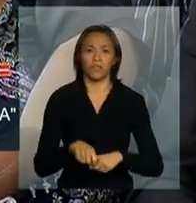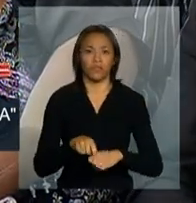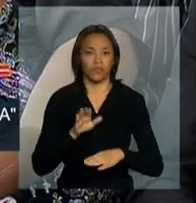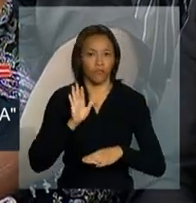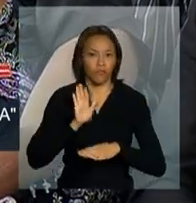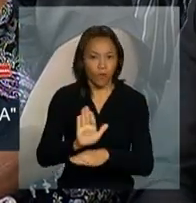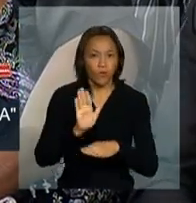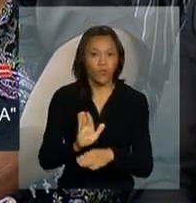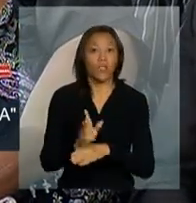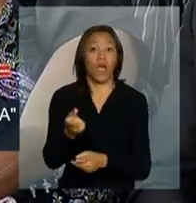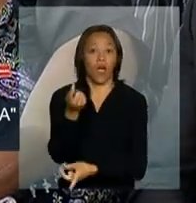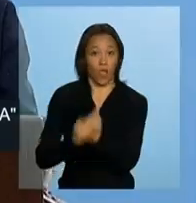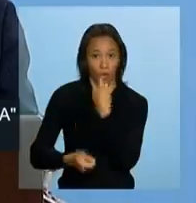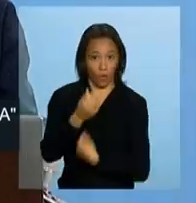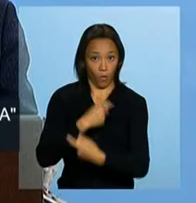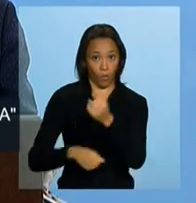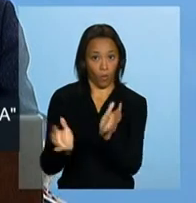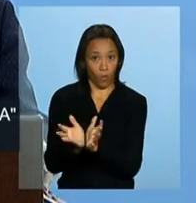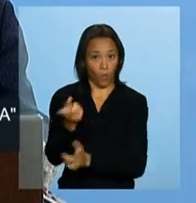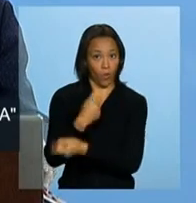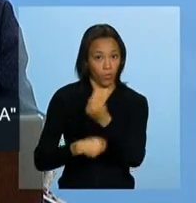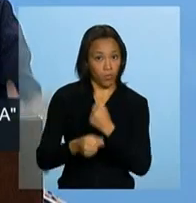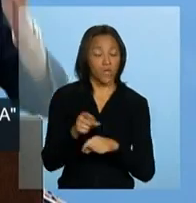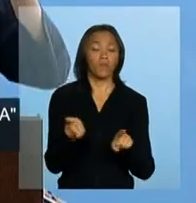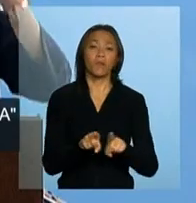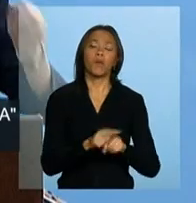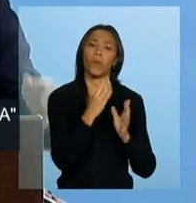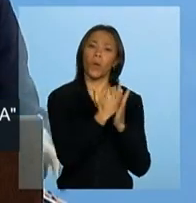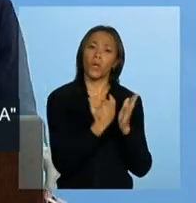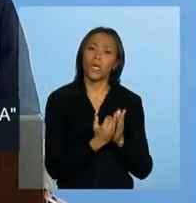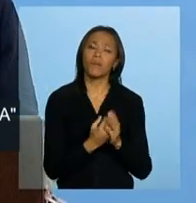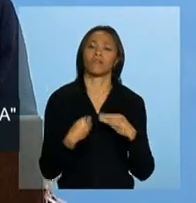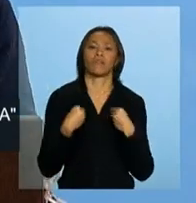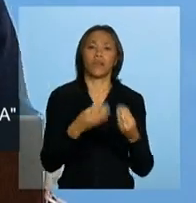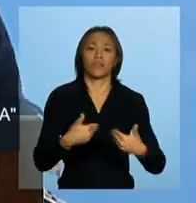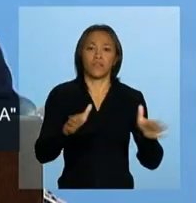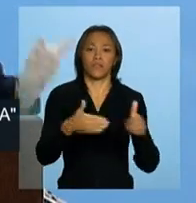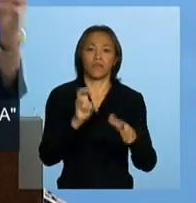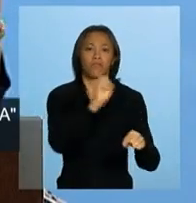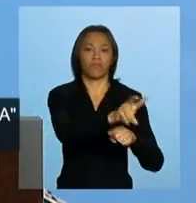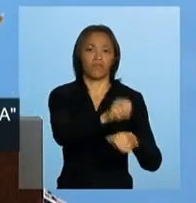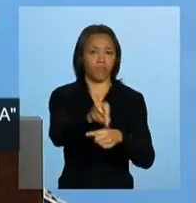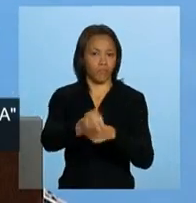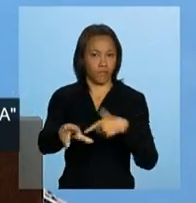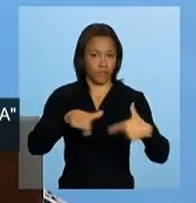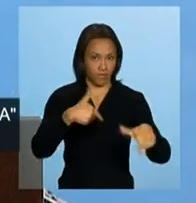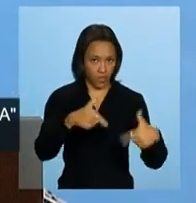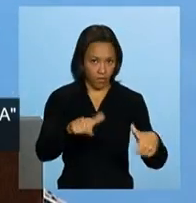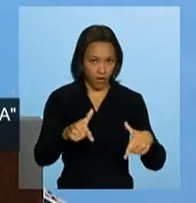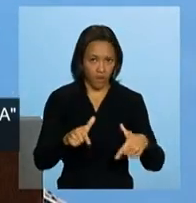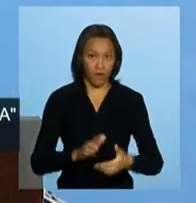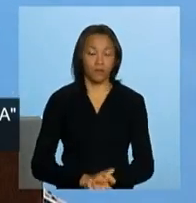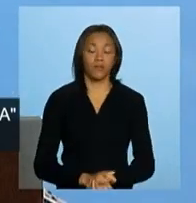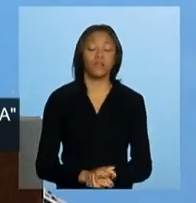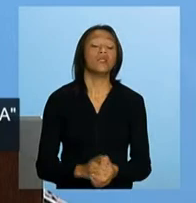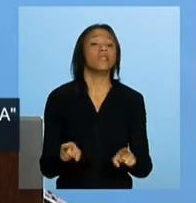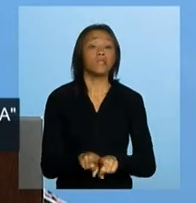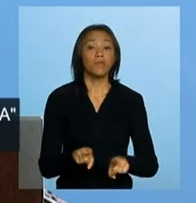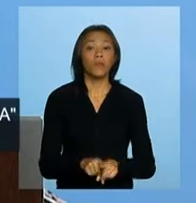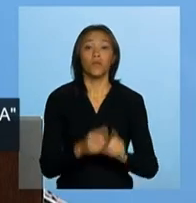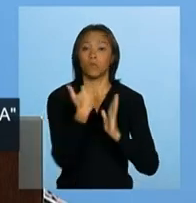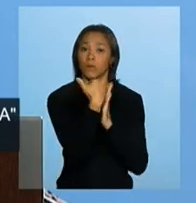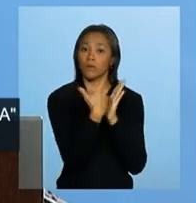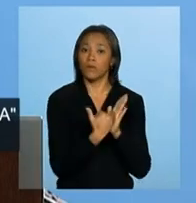economia, um programa que ao mesmo tempo gerasse emprego e um programa que